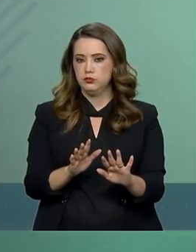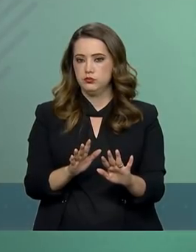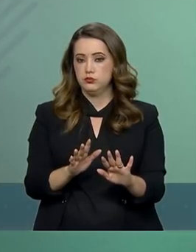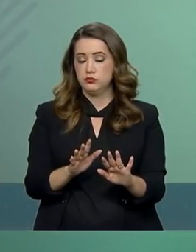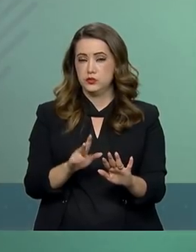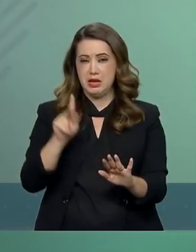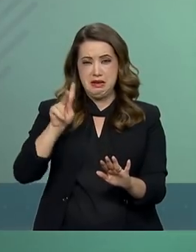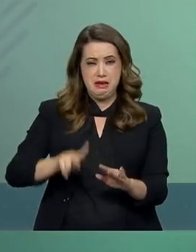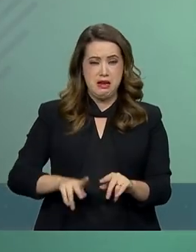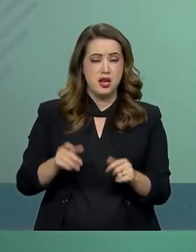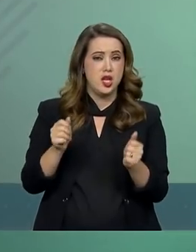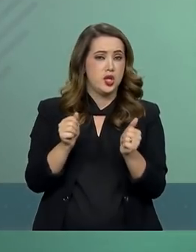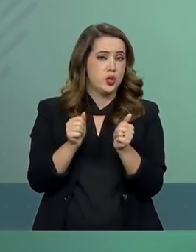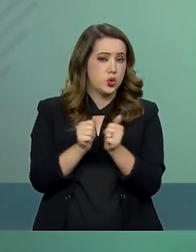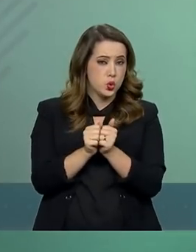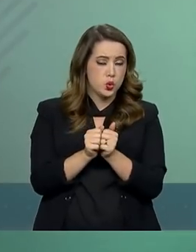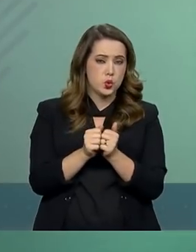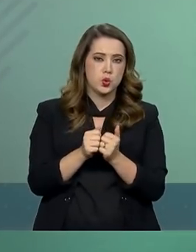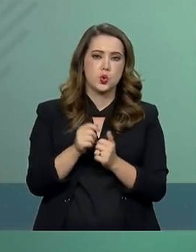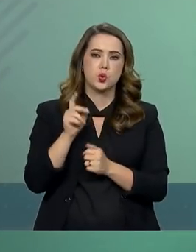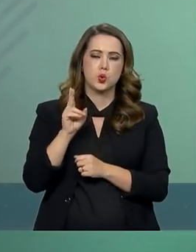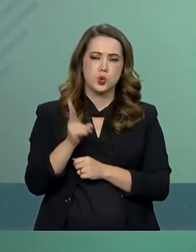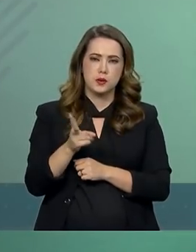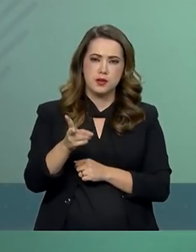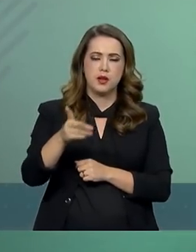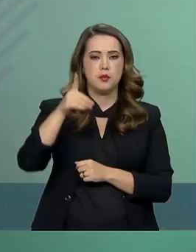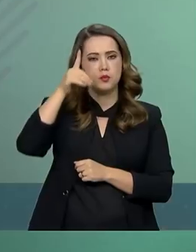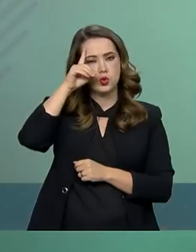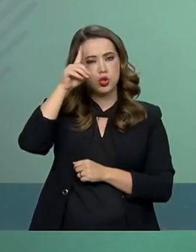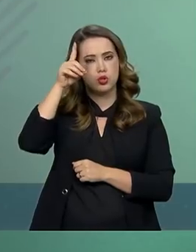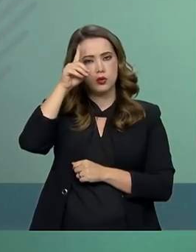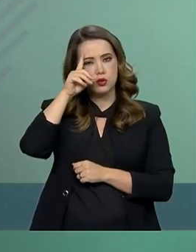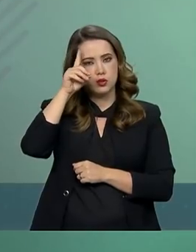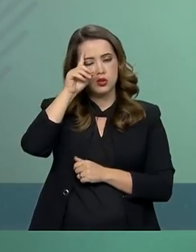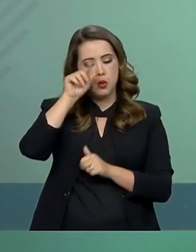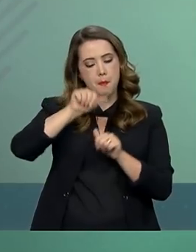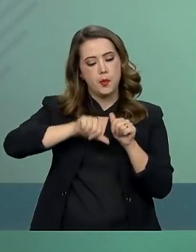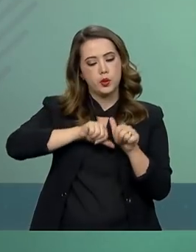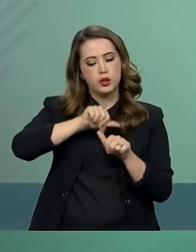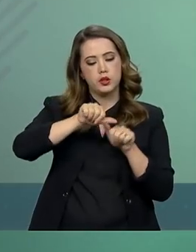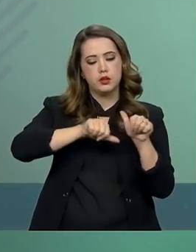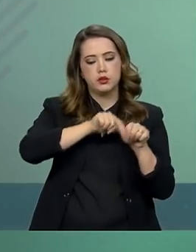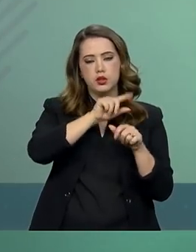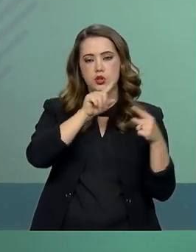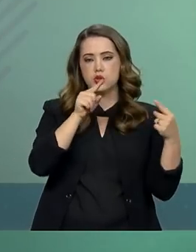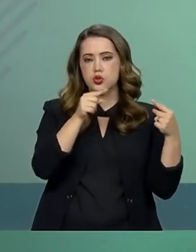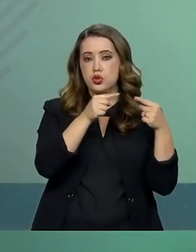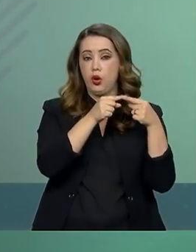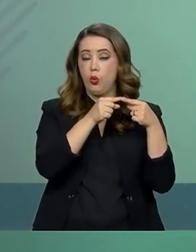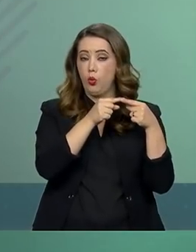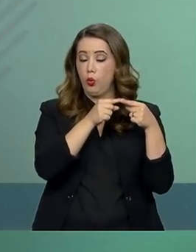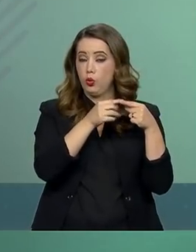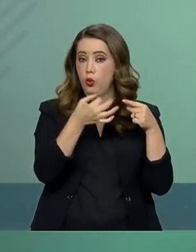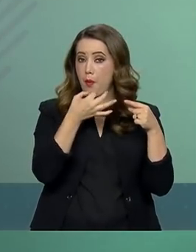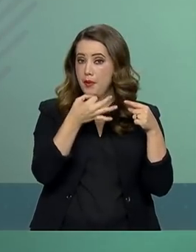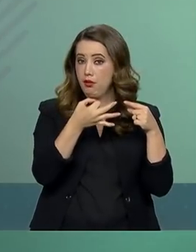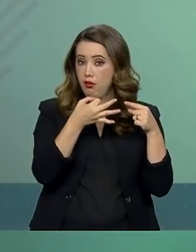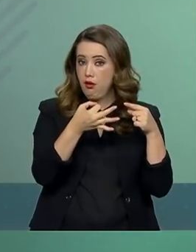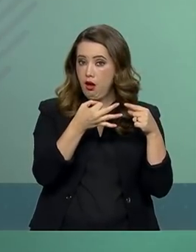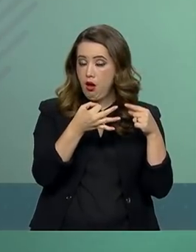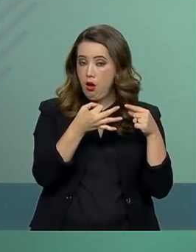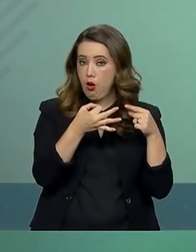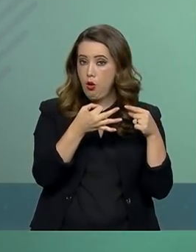como vem realizando de forma rotineira, adaptar-se-á aos posicionamentos técnicos a ele